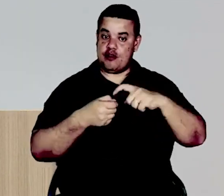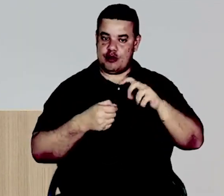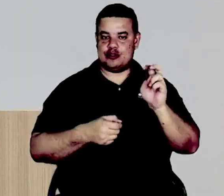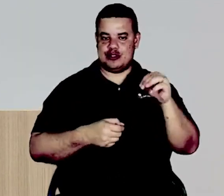Obrigada.